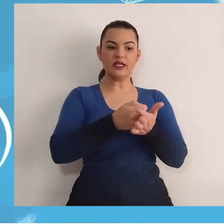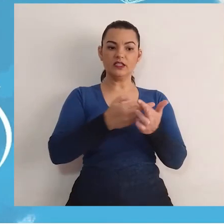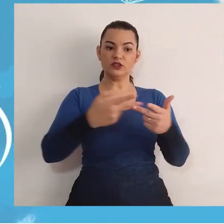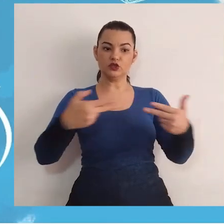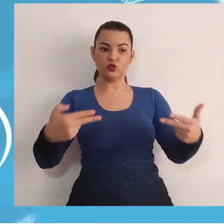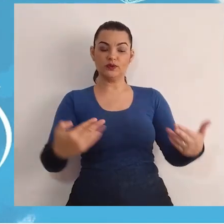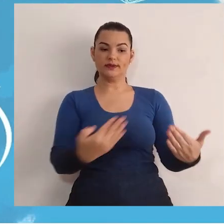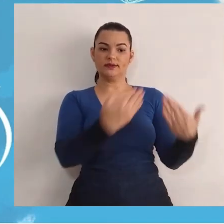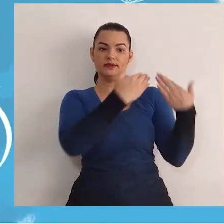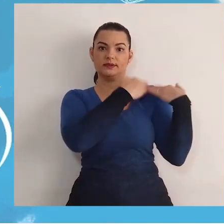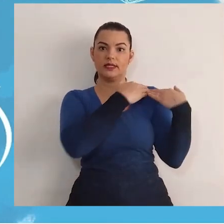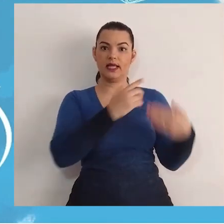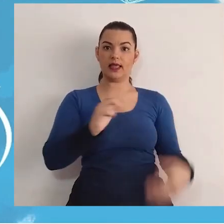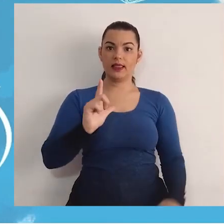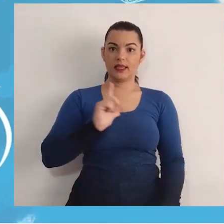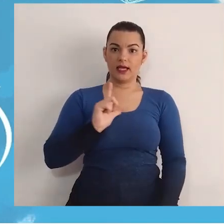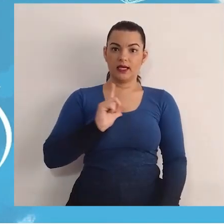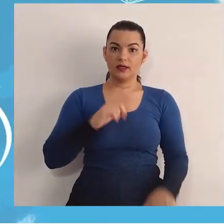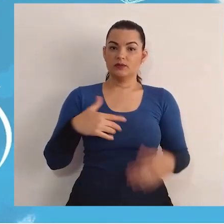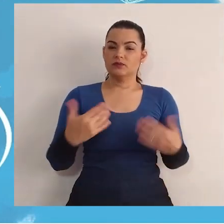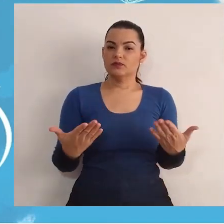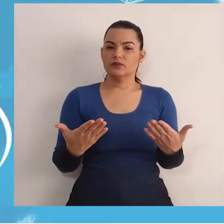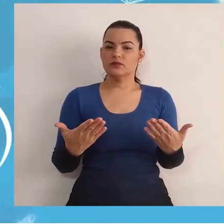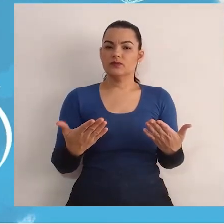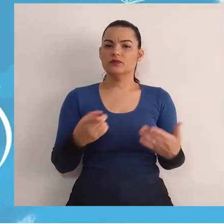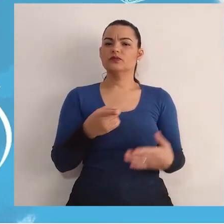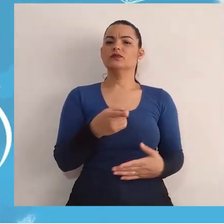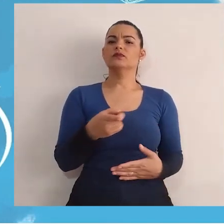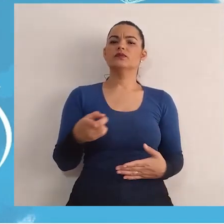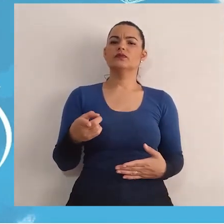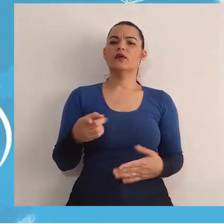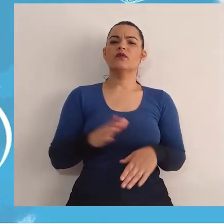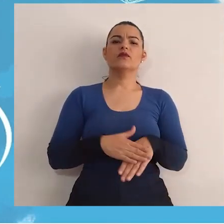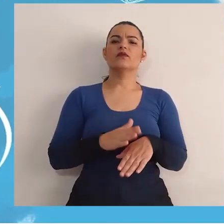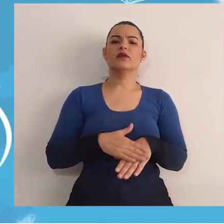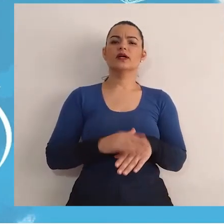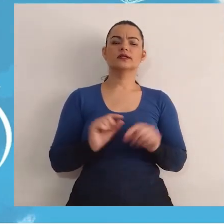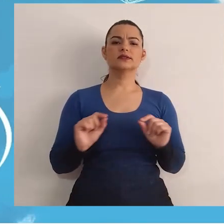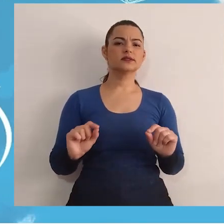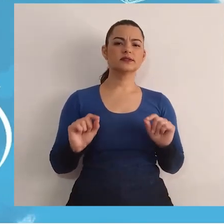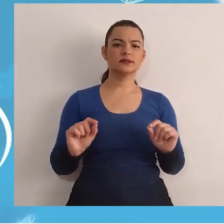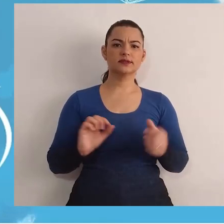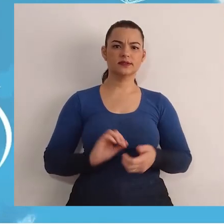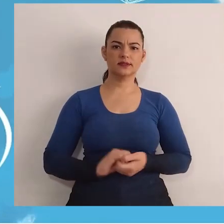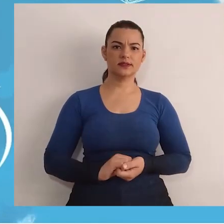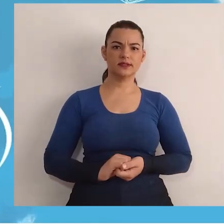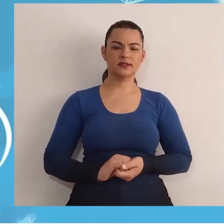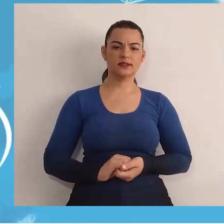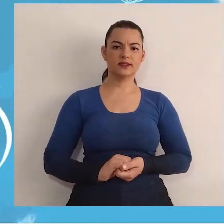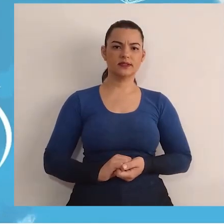tivesse o poder de decisão em suas mãos, o que você faria?